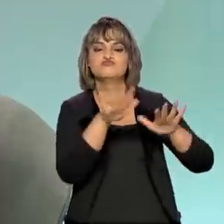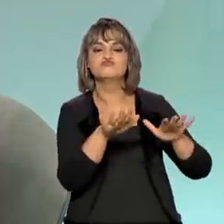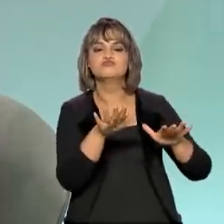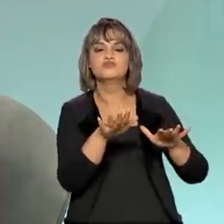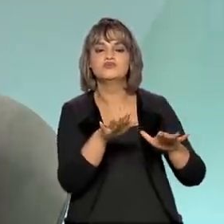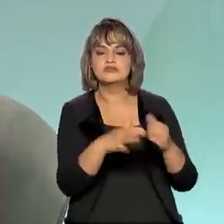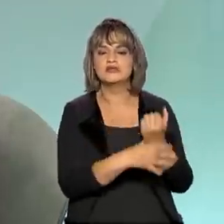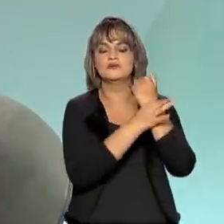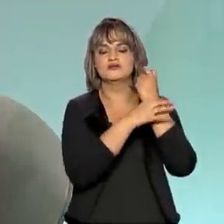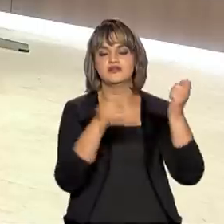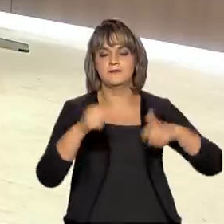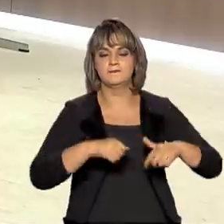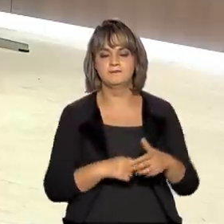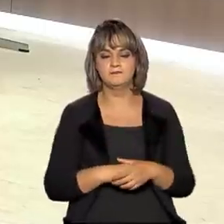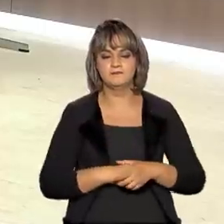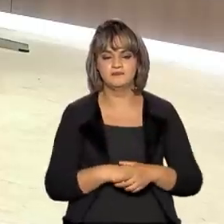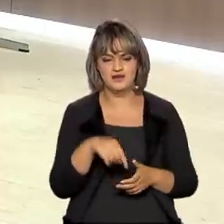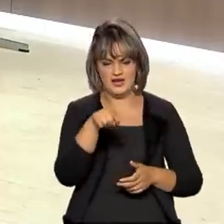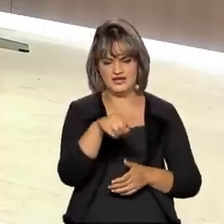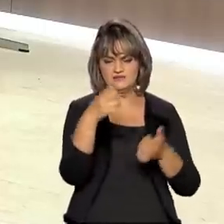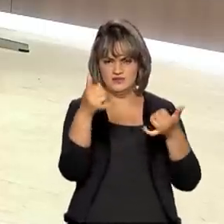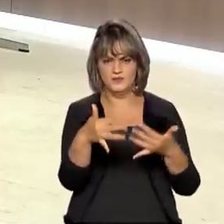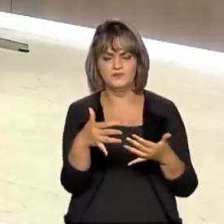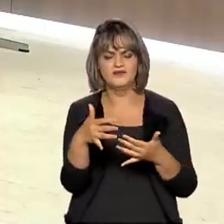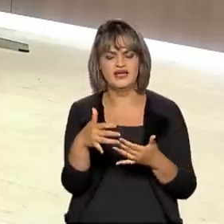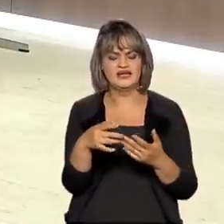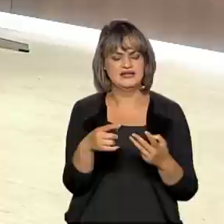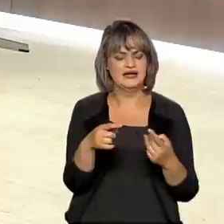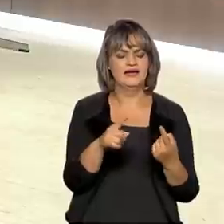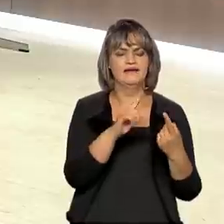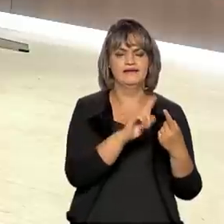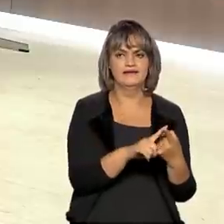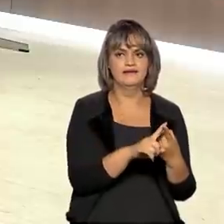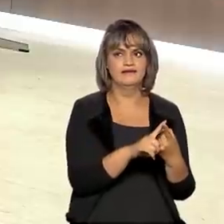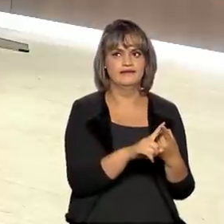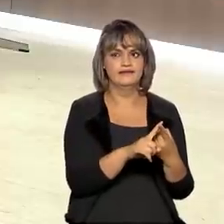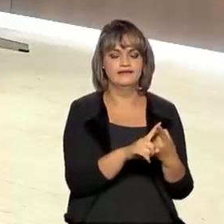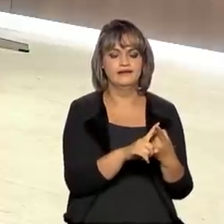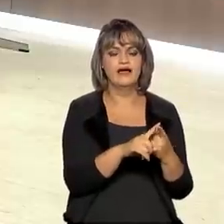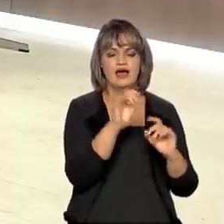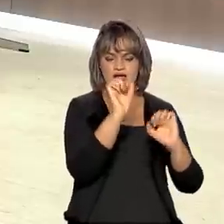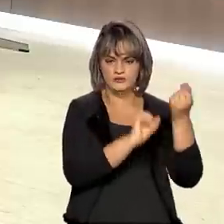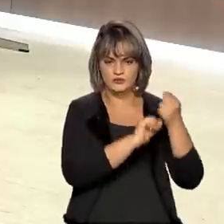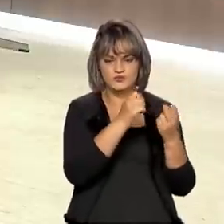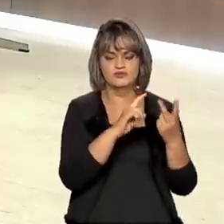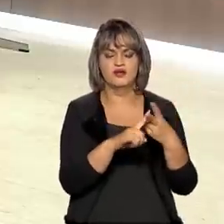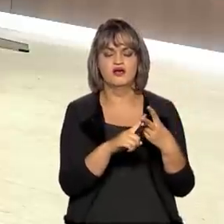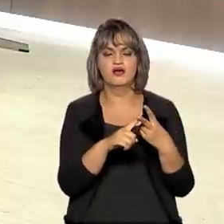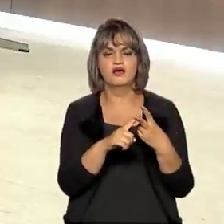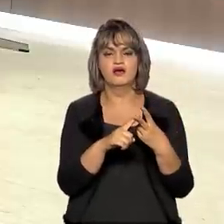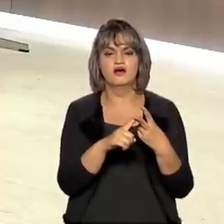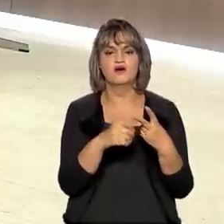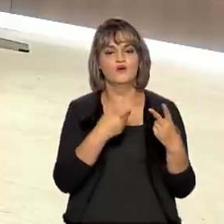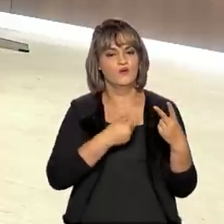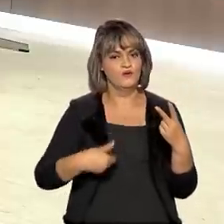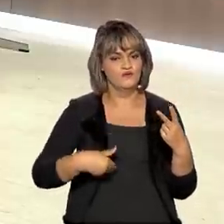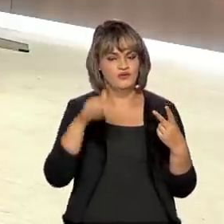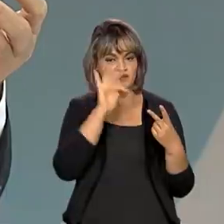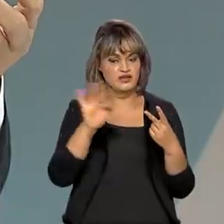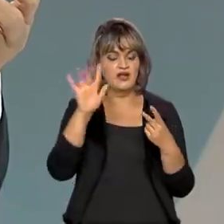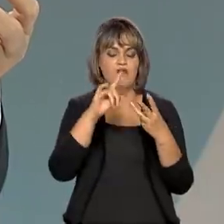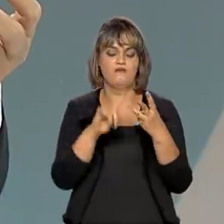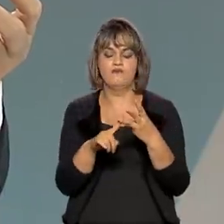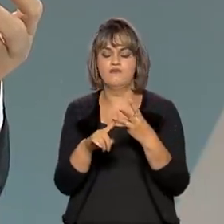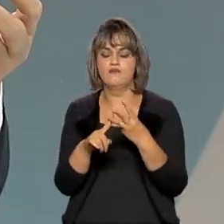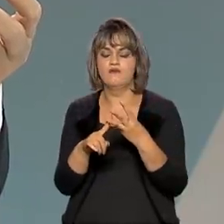essa maior segurança. Essas três medidas, diríamos, a medida para as indústrias, a medida relativa ao governo federal,